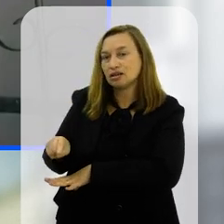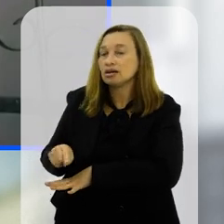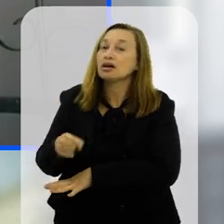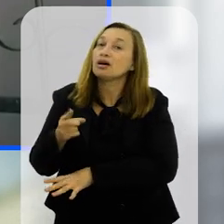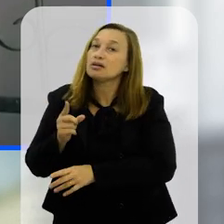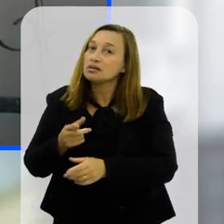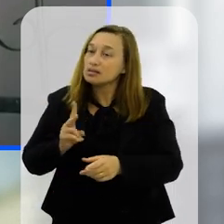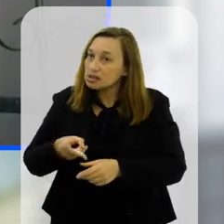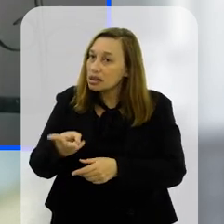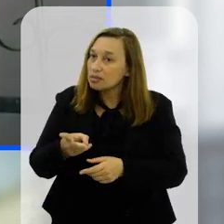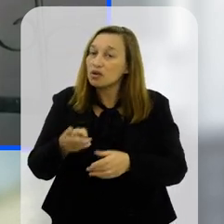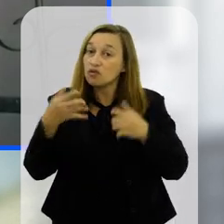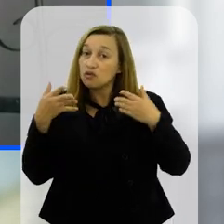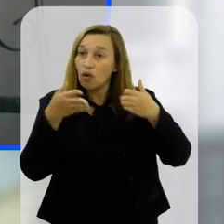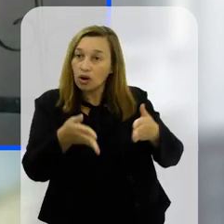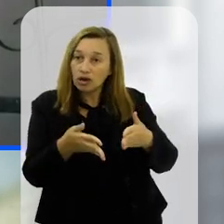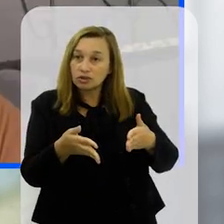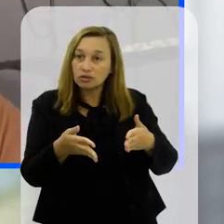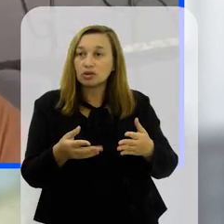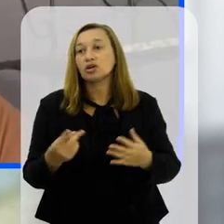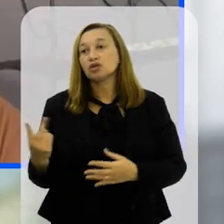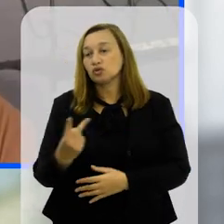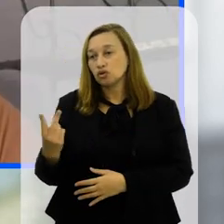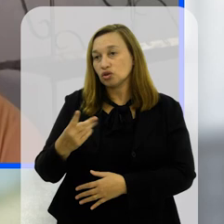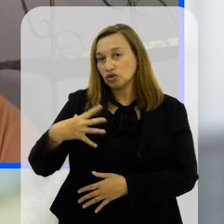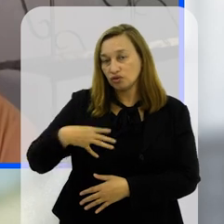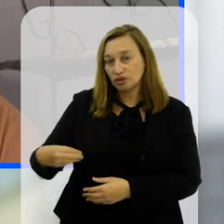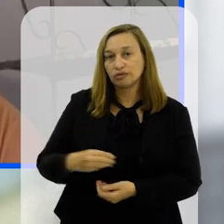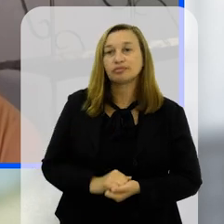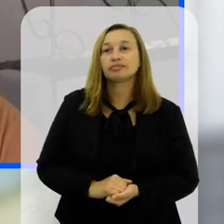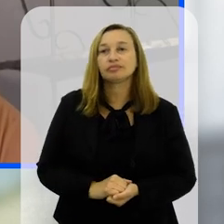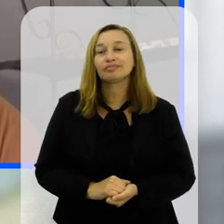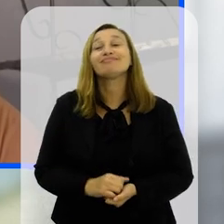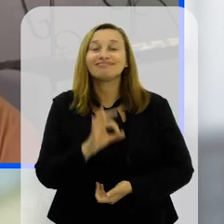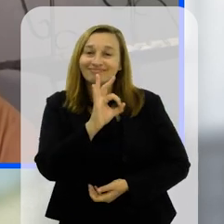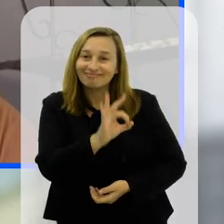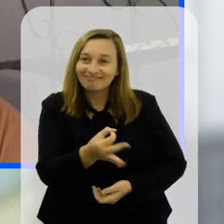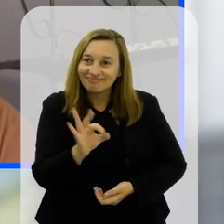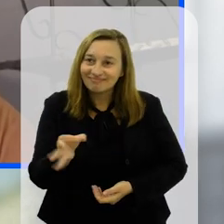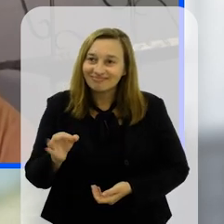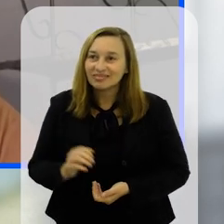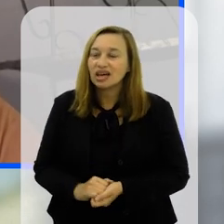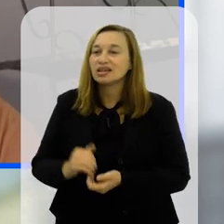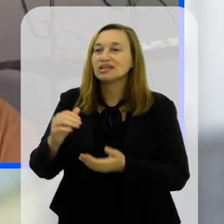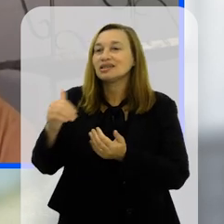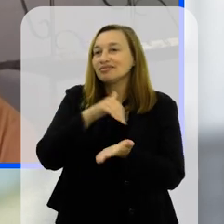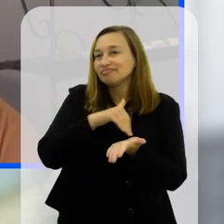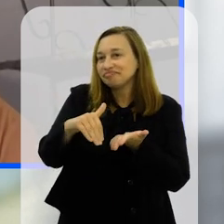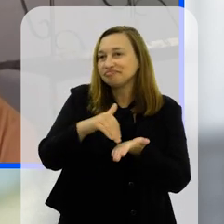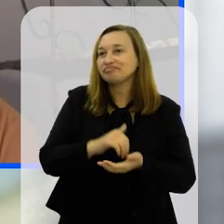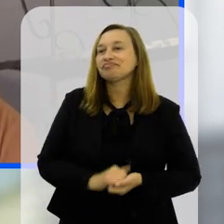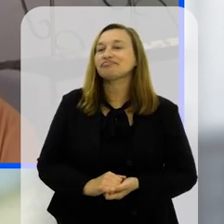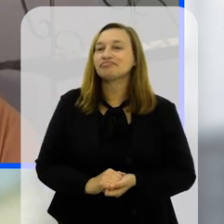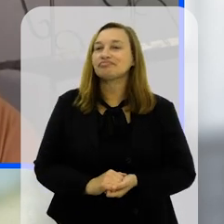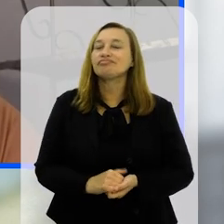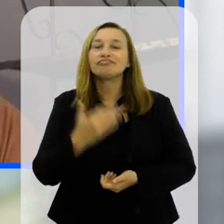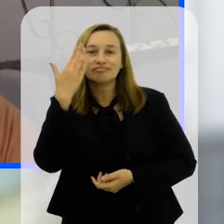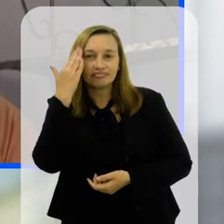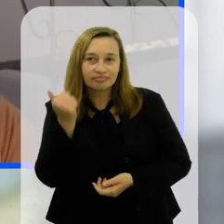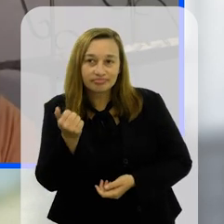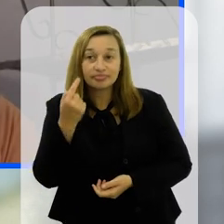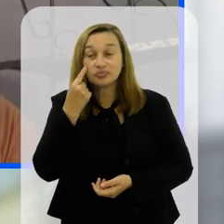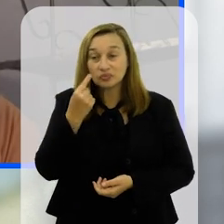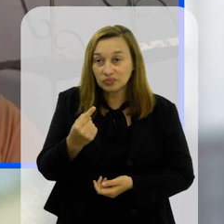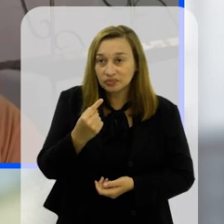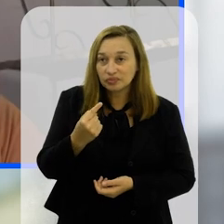então eu fico sempre de olho tanto no maior quanto na mais nova Tá certo é... subsecretário é... a gente